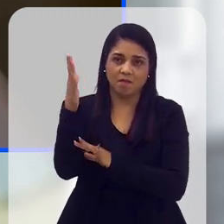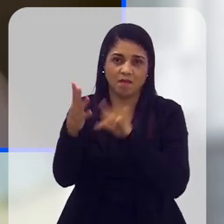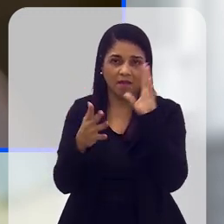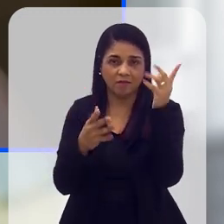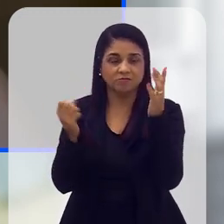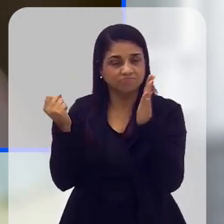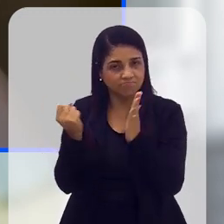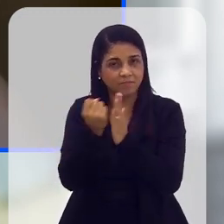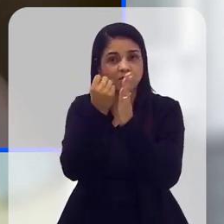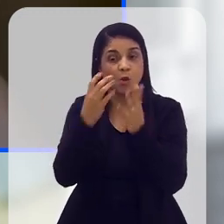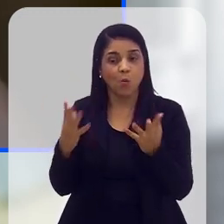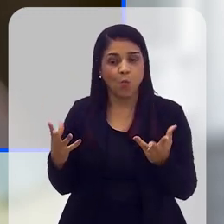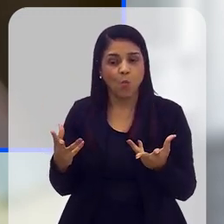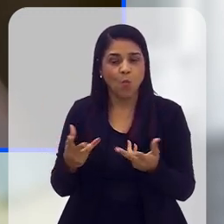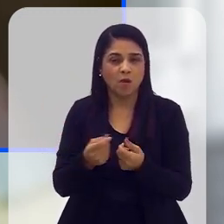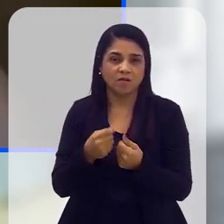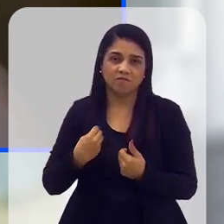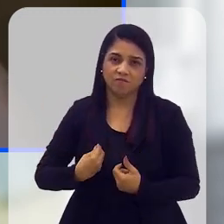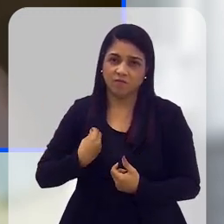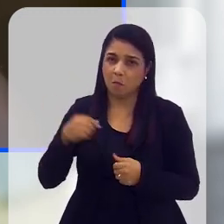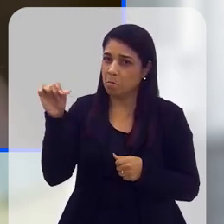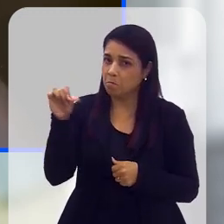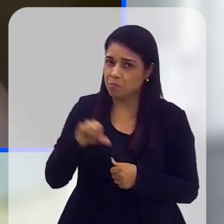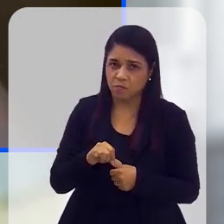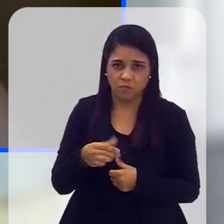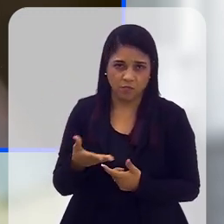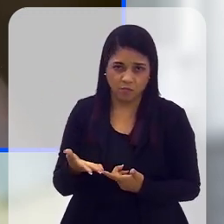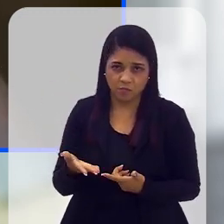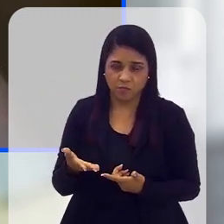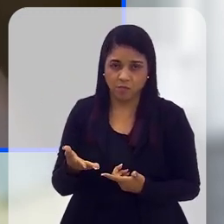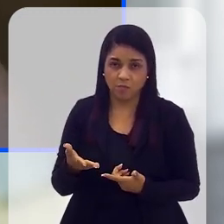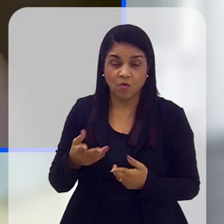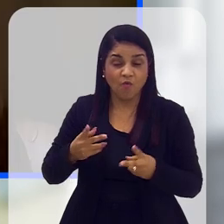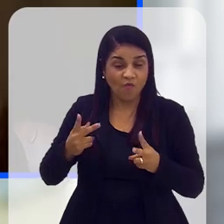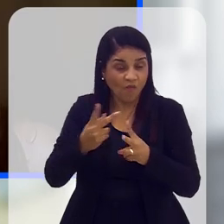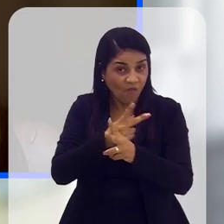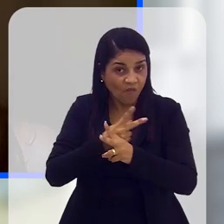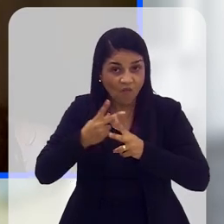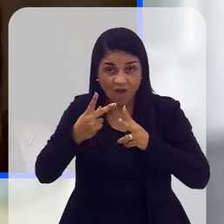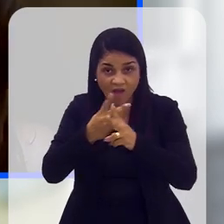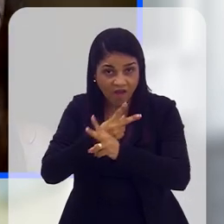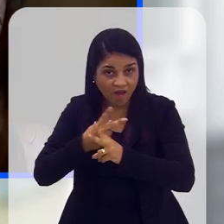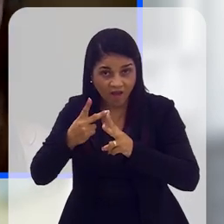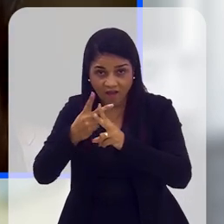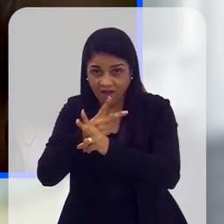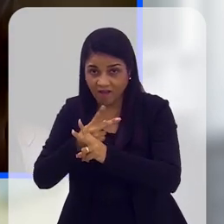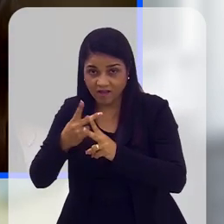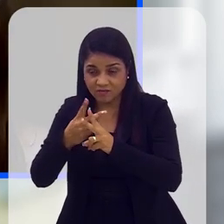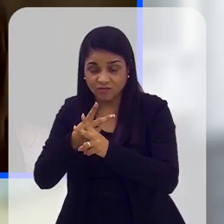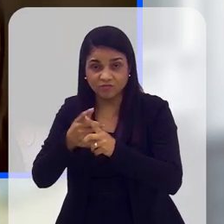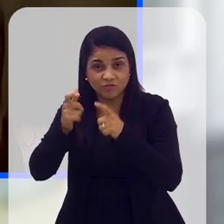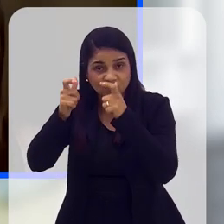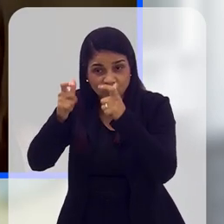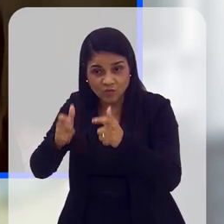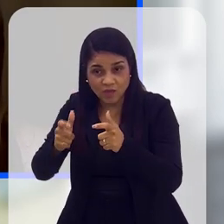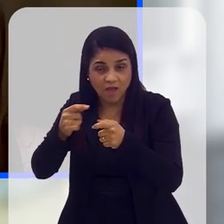ambientalmente impactada, consequentemente, a qualidade de vida piora e os ventos